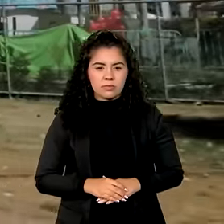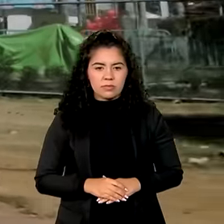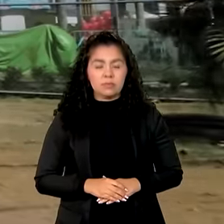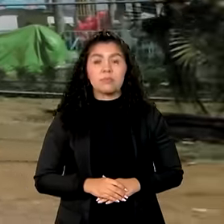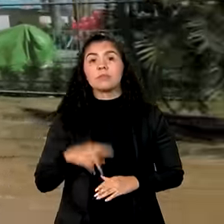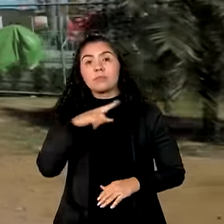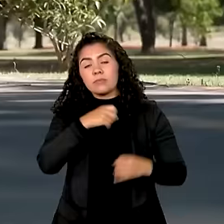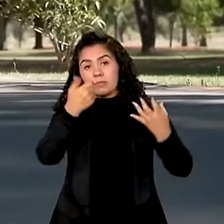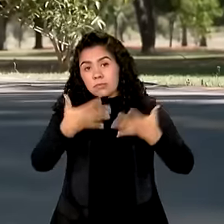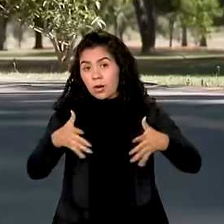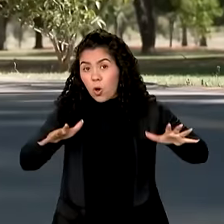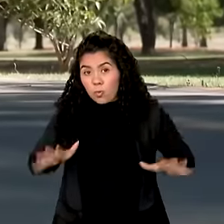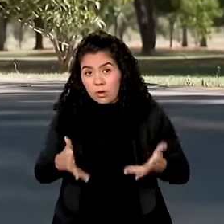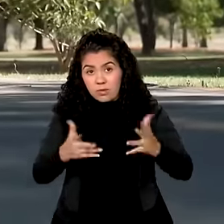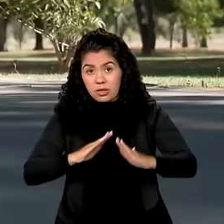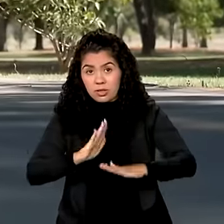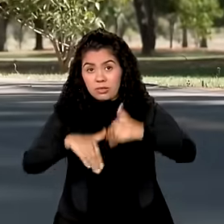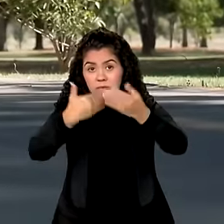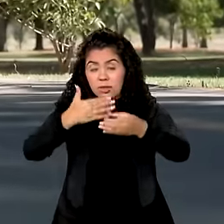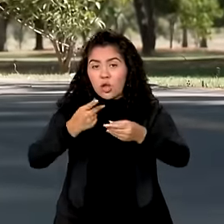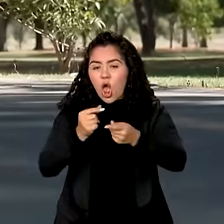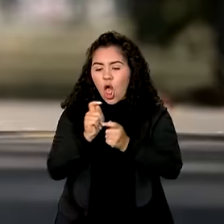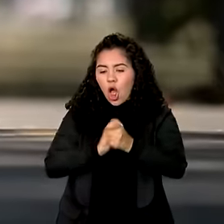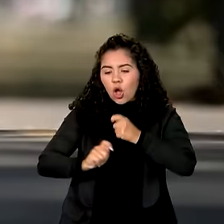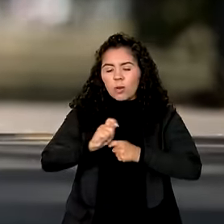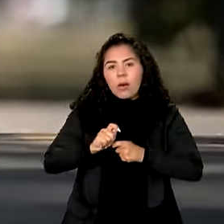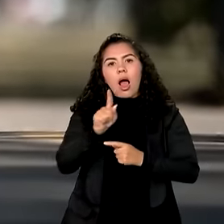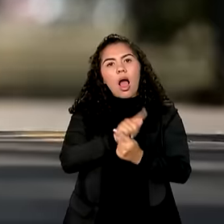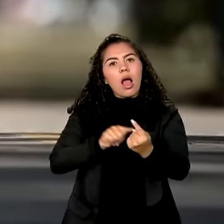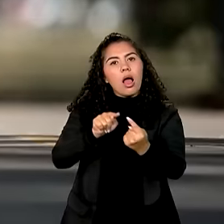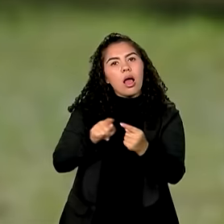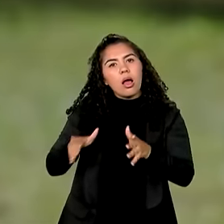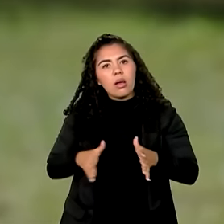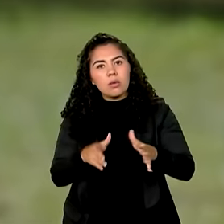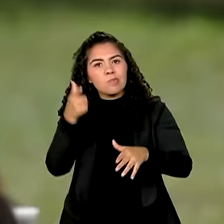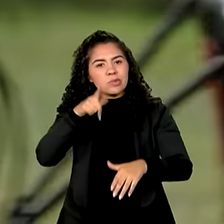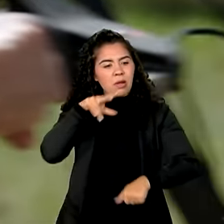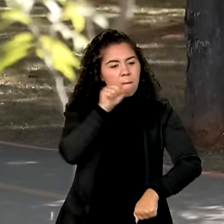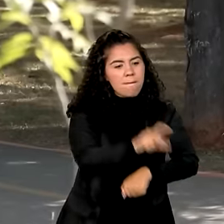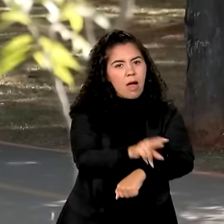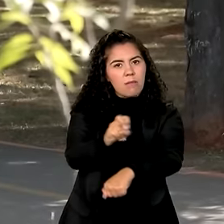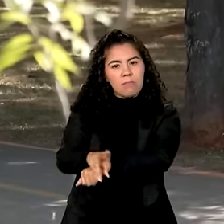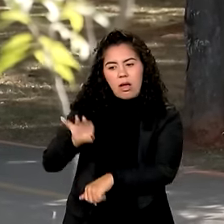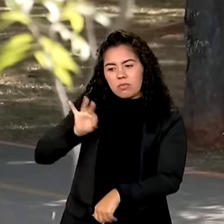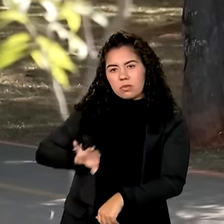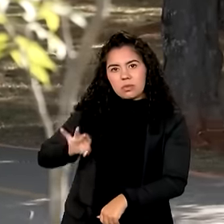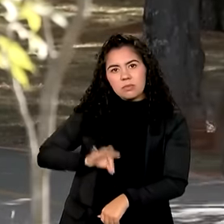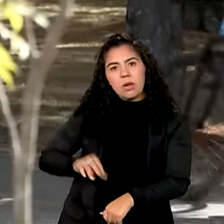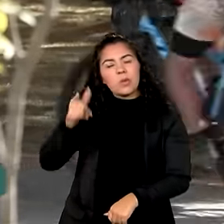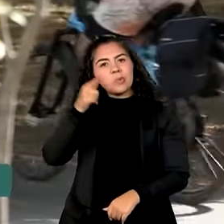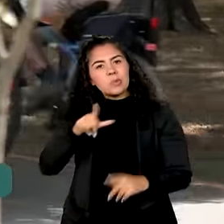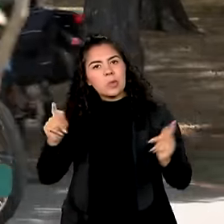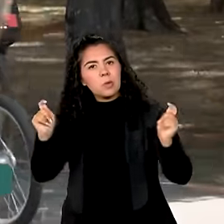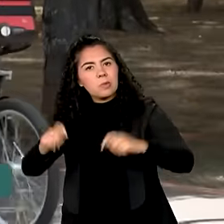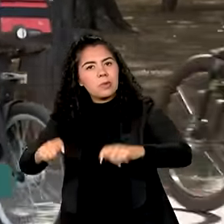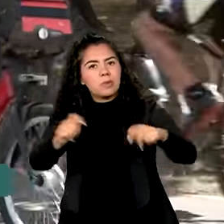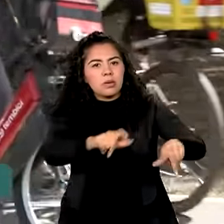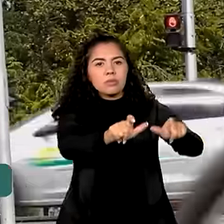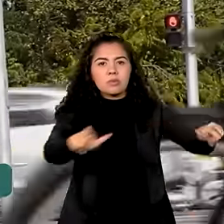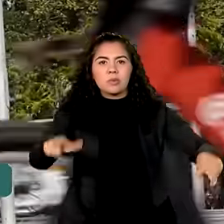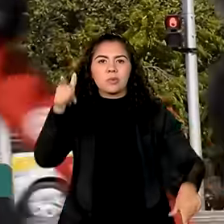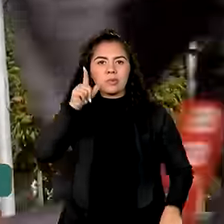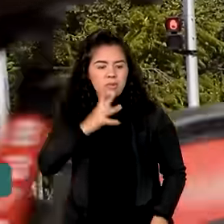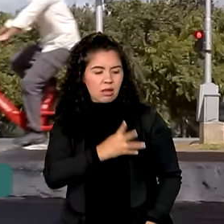Promover o desenvolvimento econômico é o caminho para aumentar a geração de emprego e renda e dar condições para que as pessoas tenham